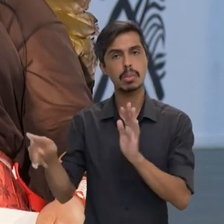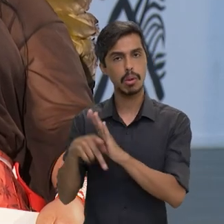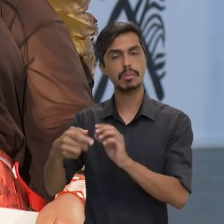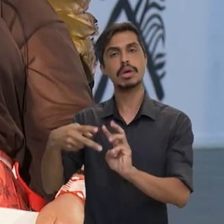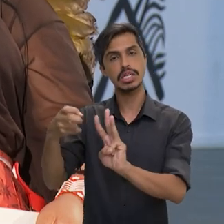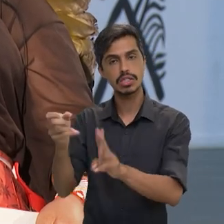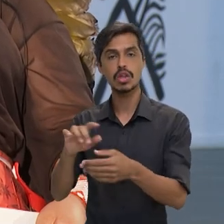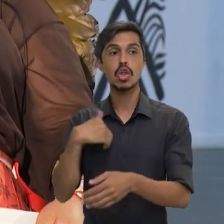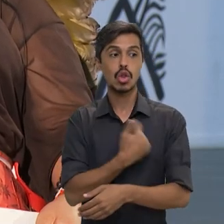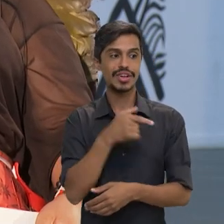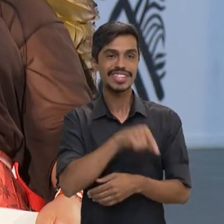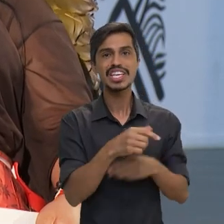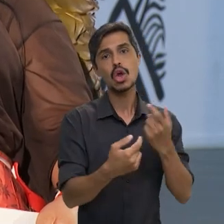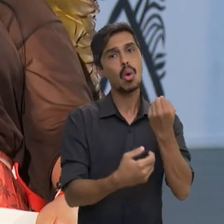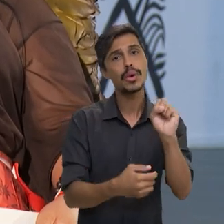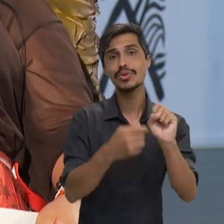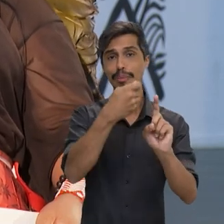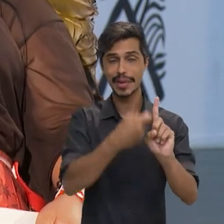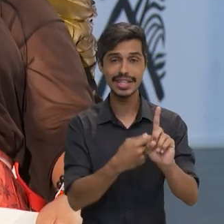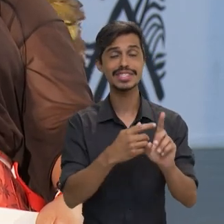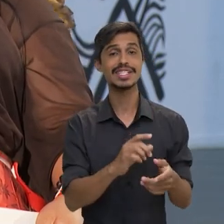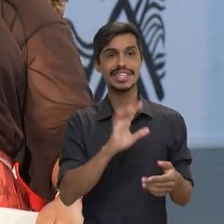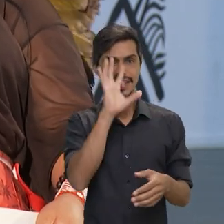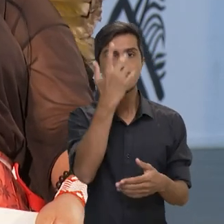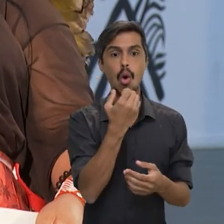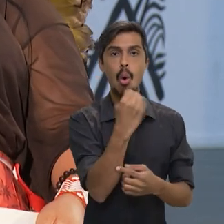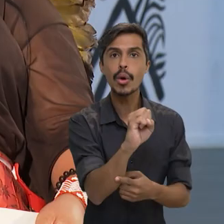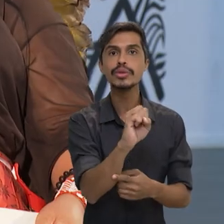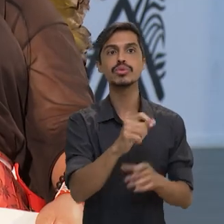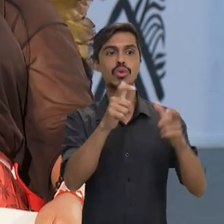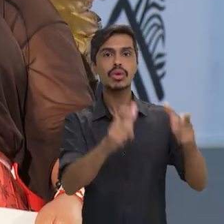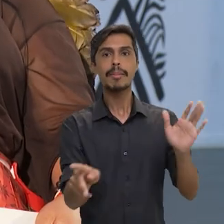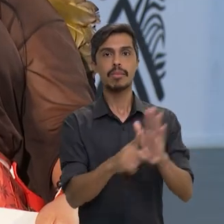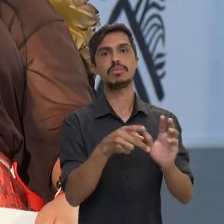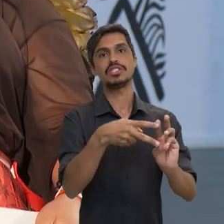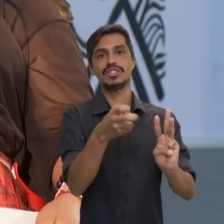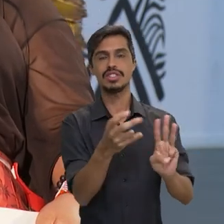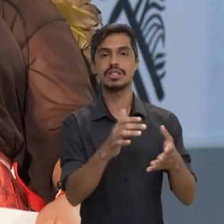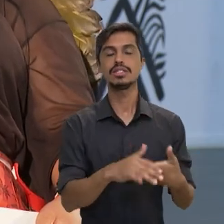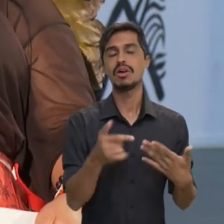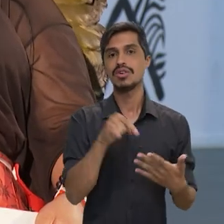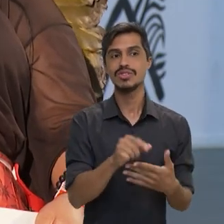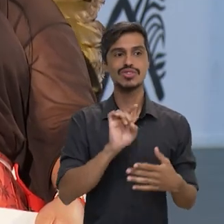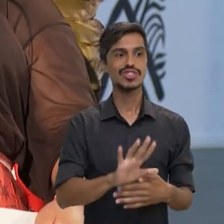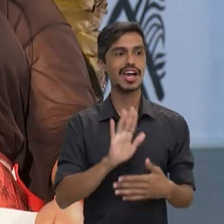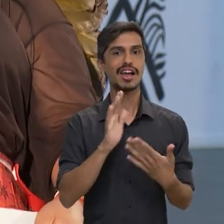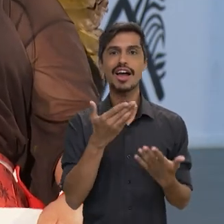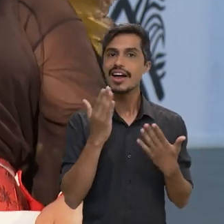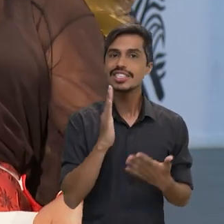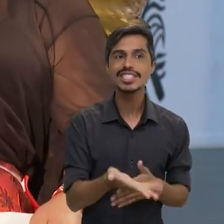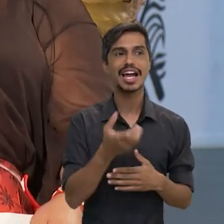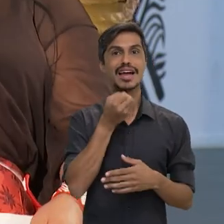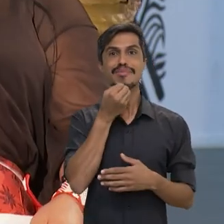nós já demarcamos oito terras indígenas. Então, isso para nós, por si só, já vale todo esse